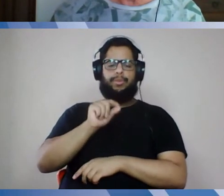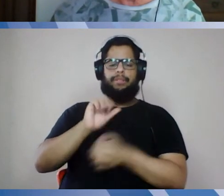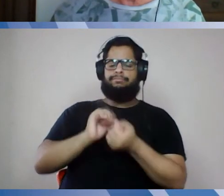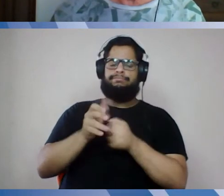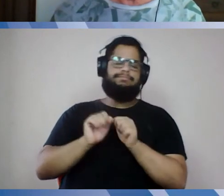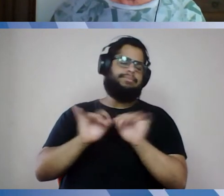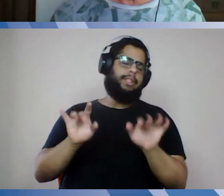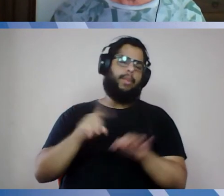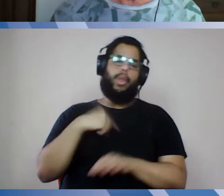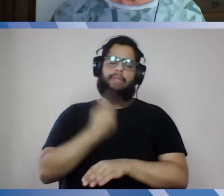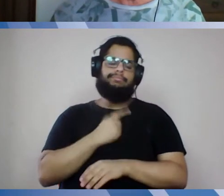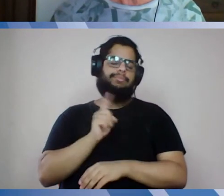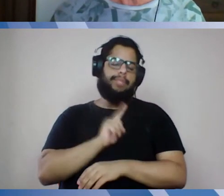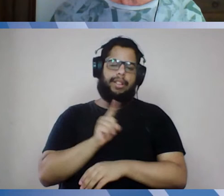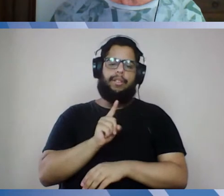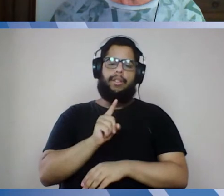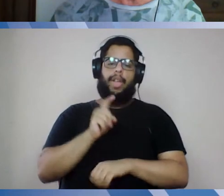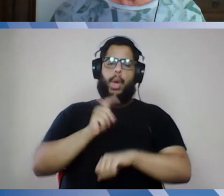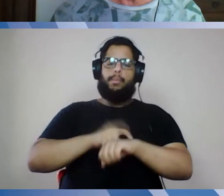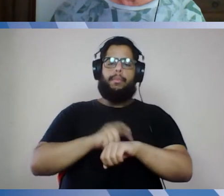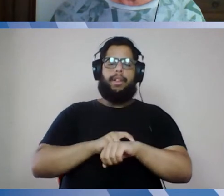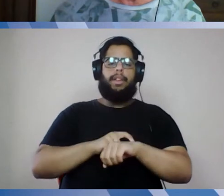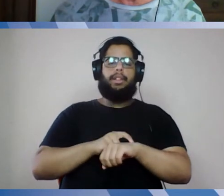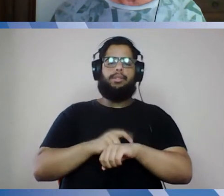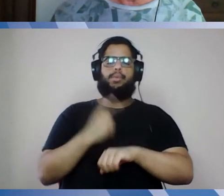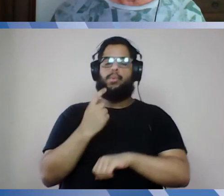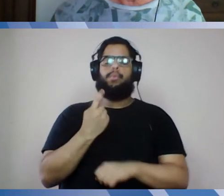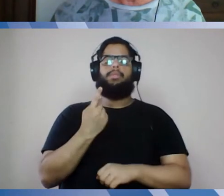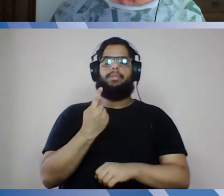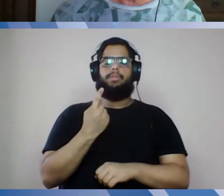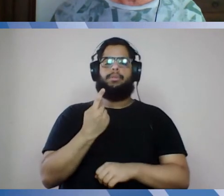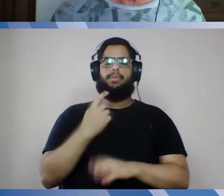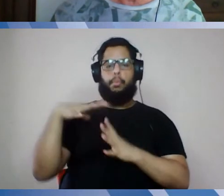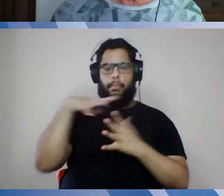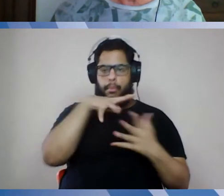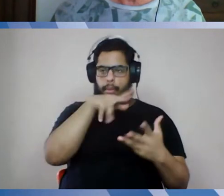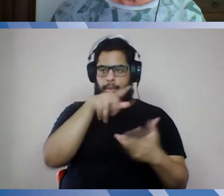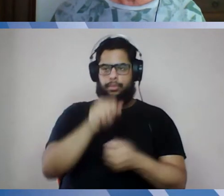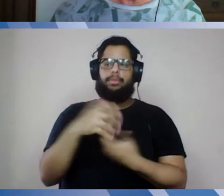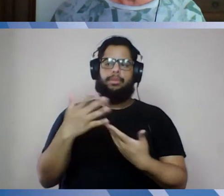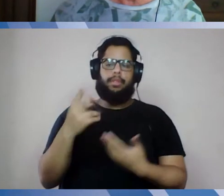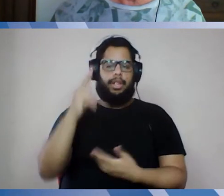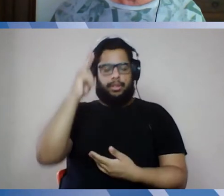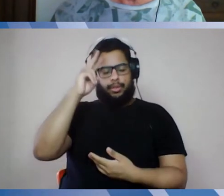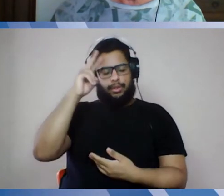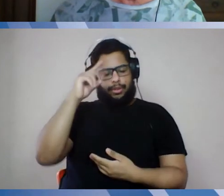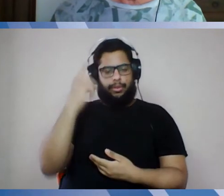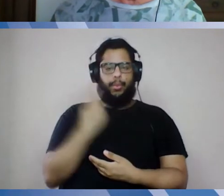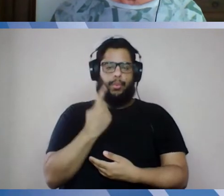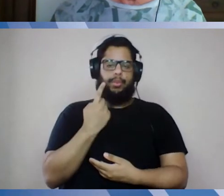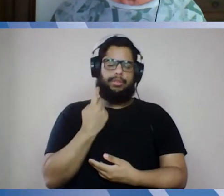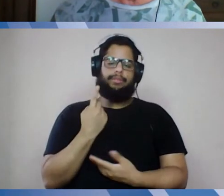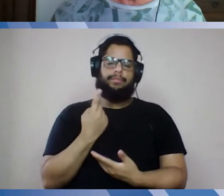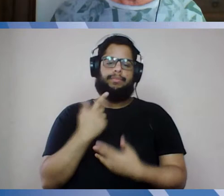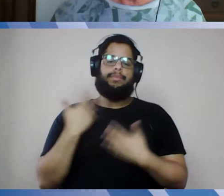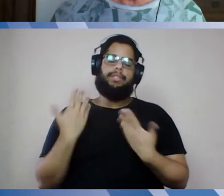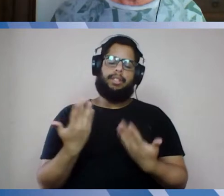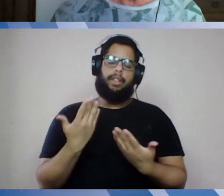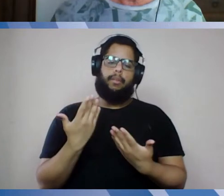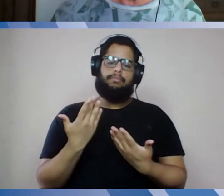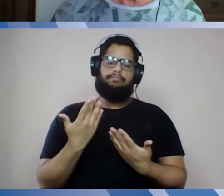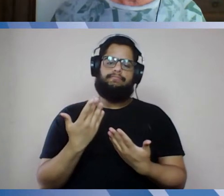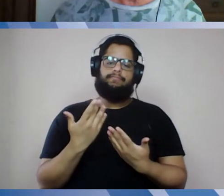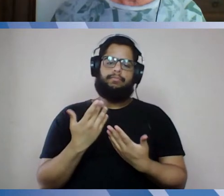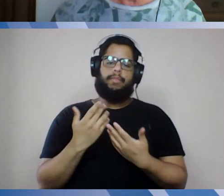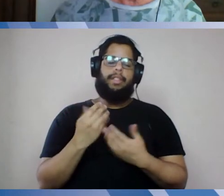momento único, nós não pedimos para viver esse momento, mas ele chegou para a gente, e o que a gente pode optar é